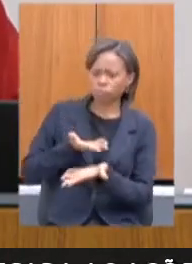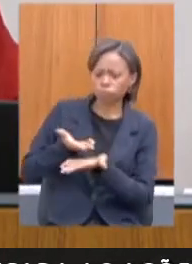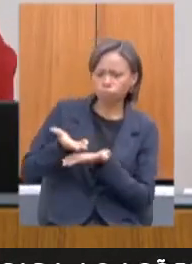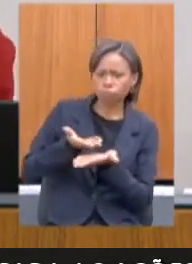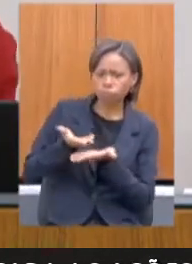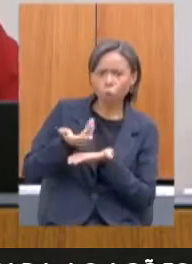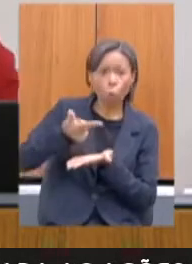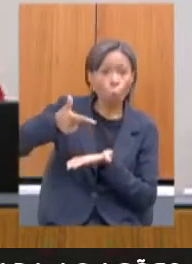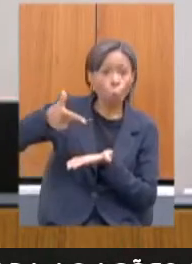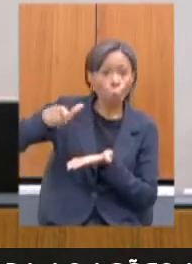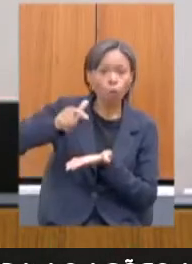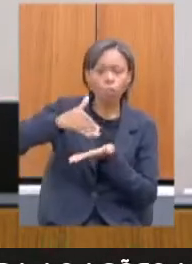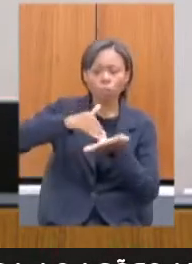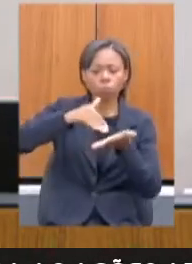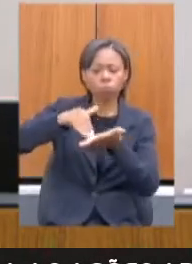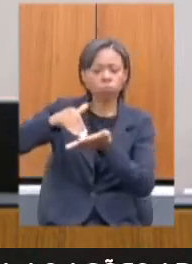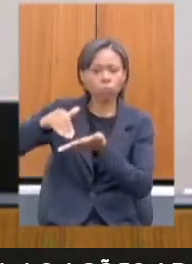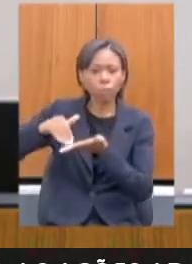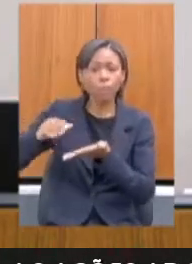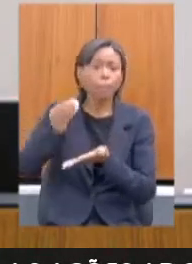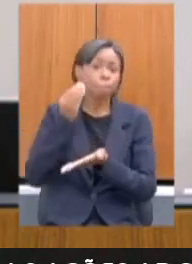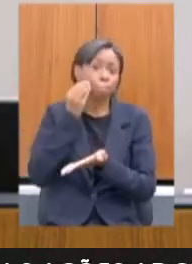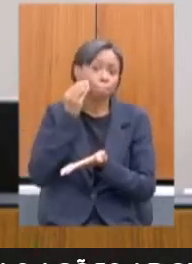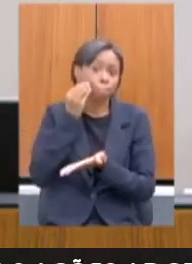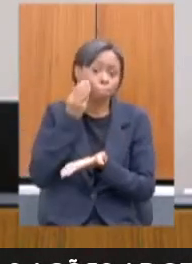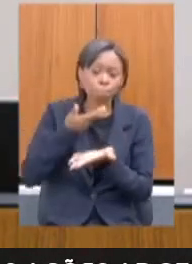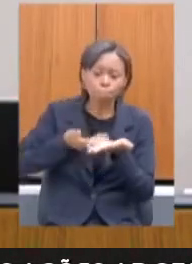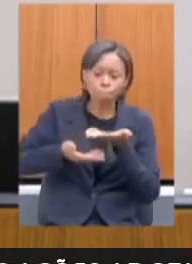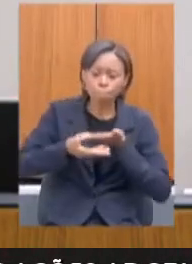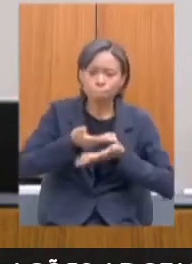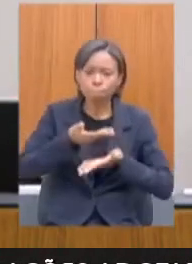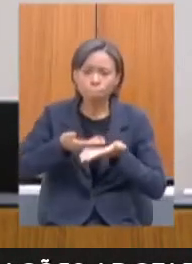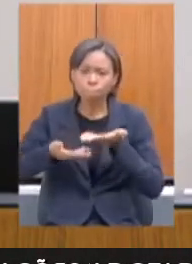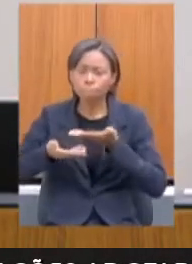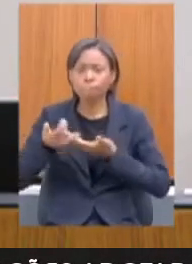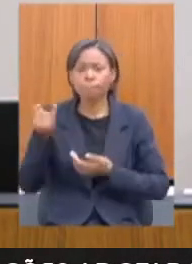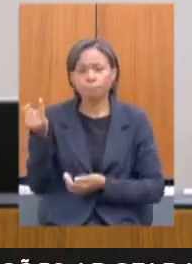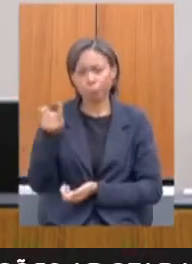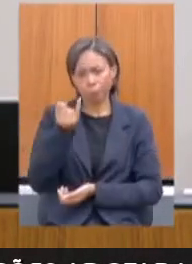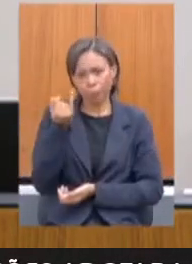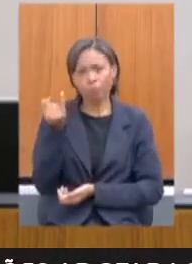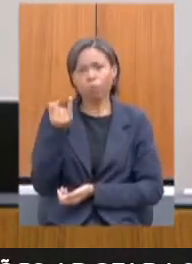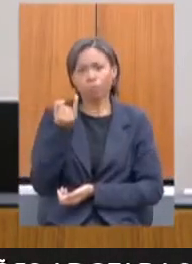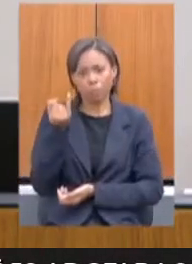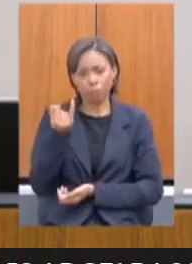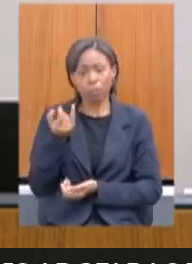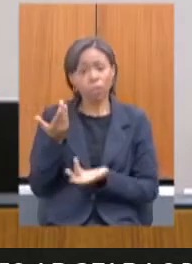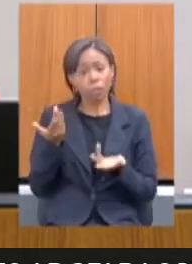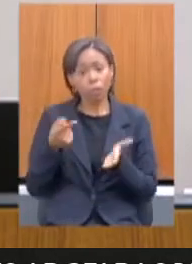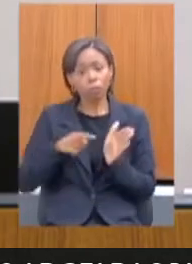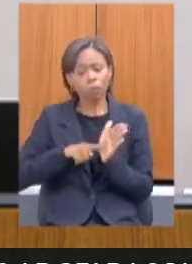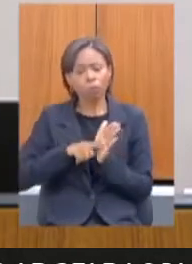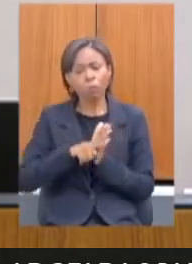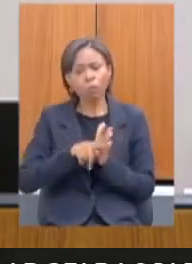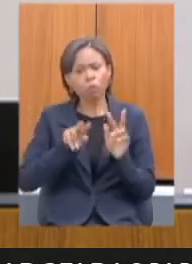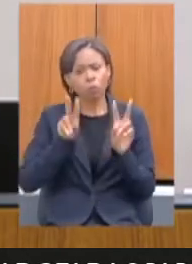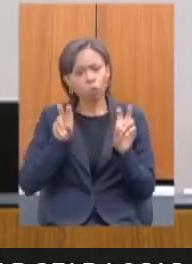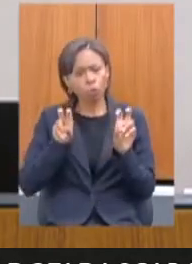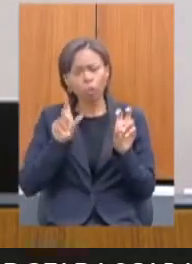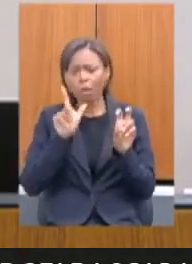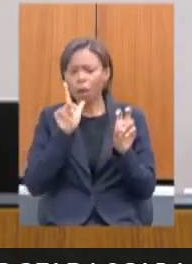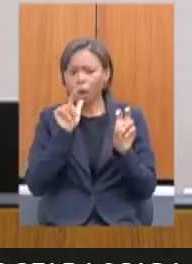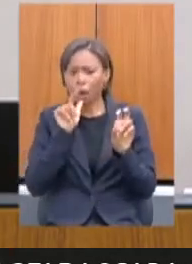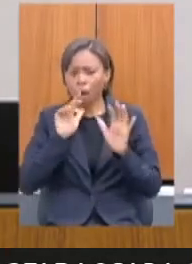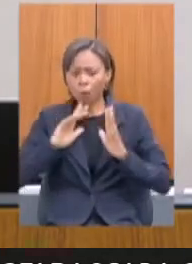sentido de liderar processos para garantir isso, que era uma tarefa importante. Então, eu pergunto sobre essa questão da água potável,